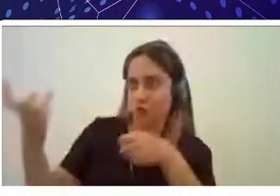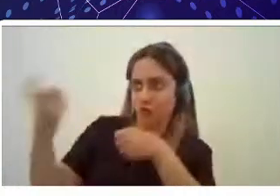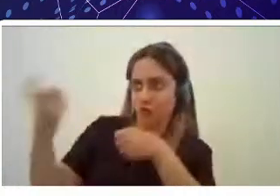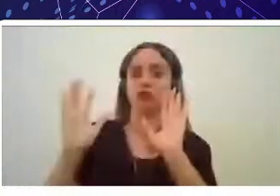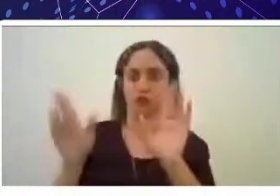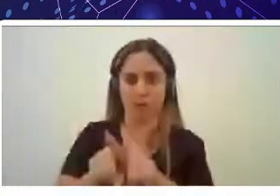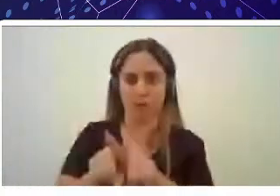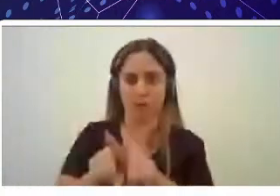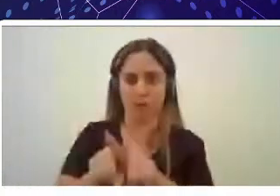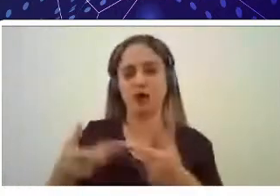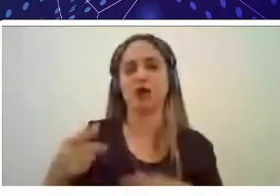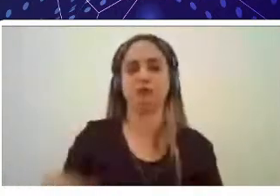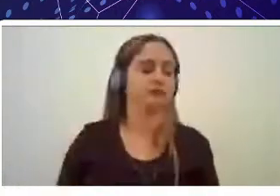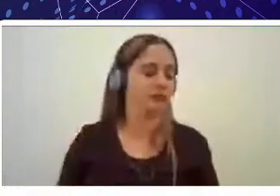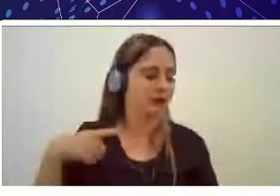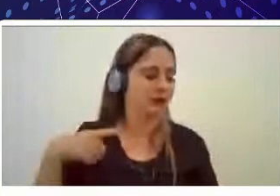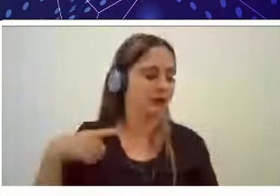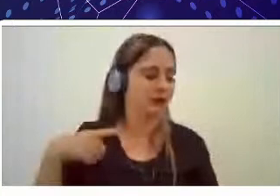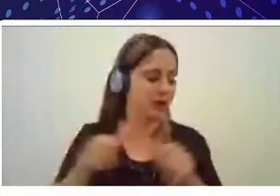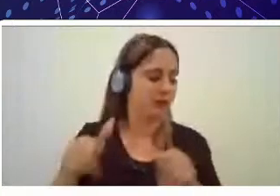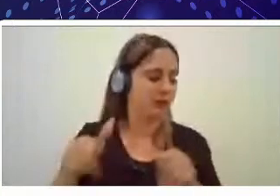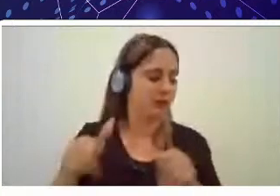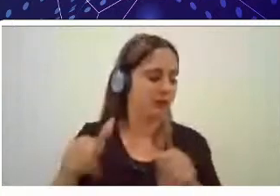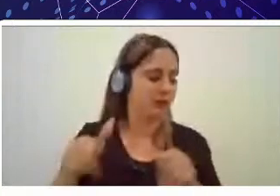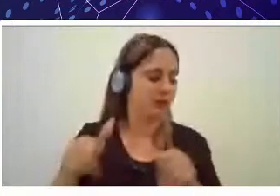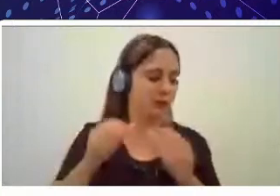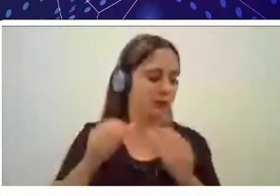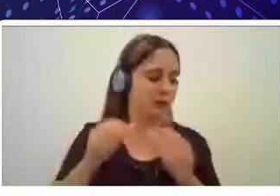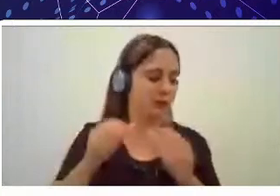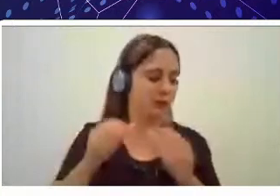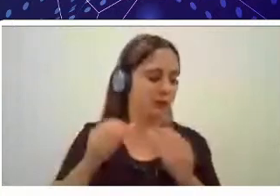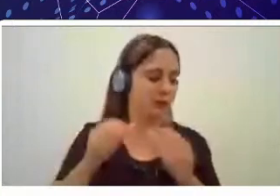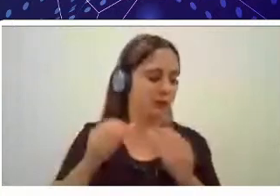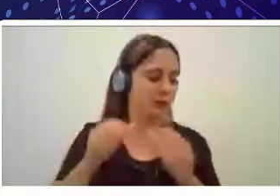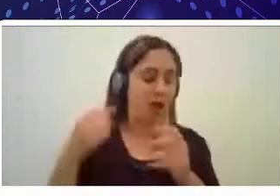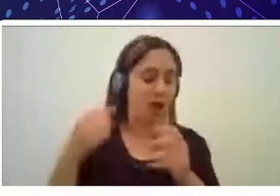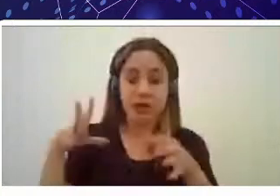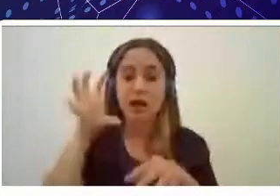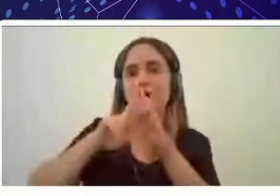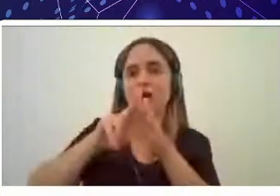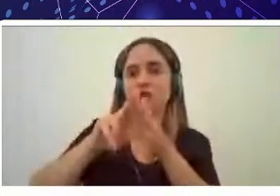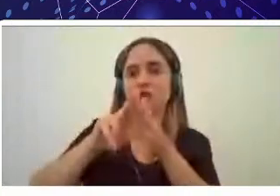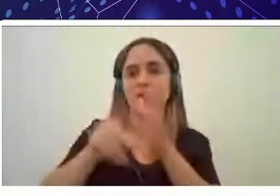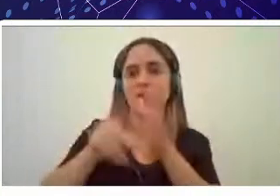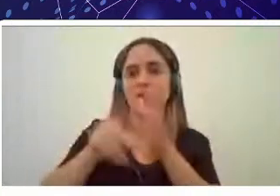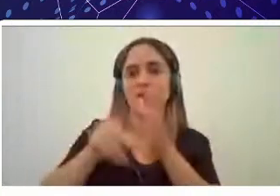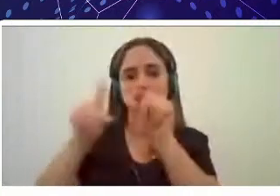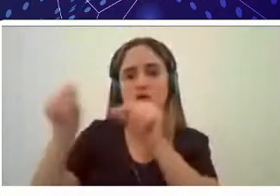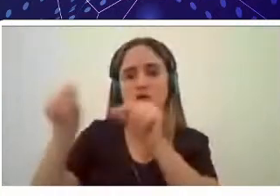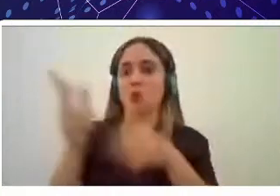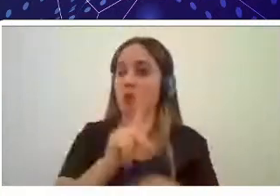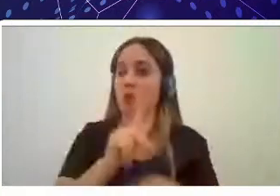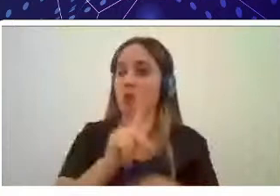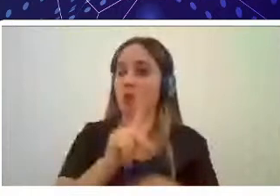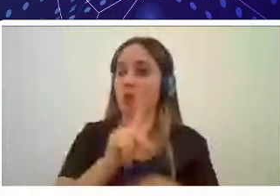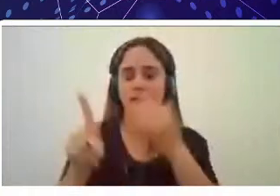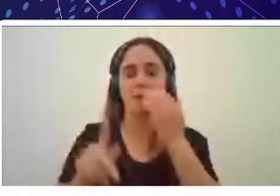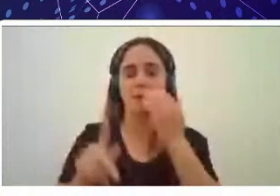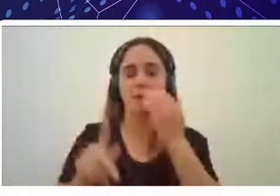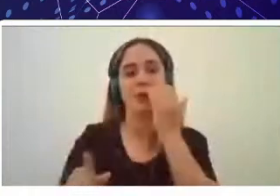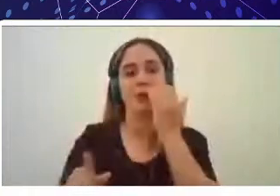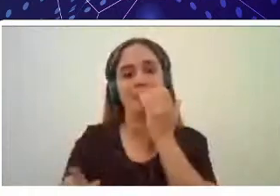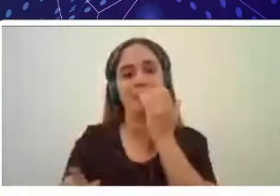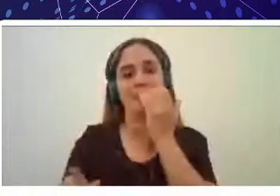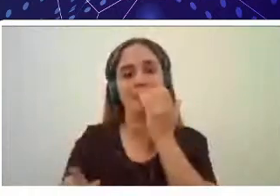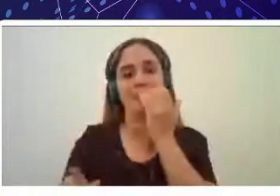atuação. Então, se vocês observarem, a gente tem um leque de opções de professores e de linhas de pesquisa que podem atuar.